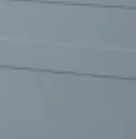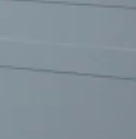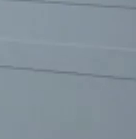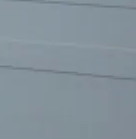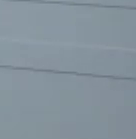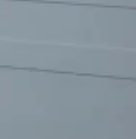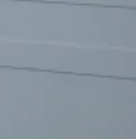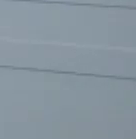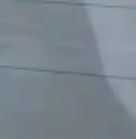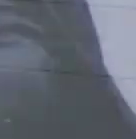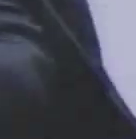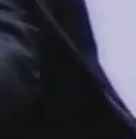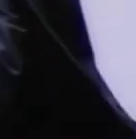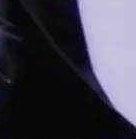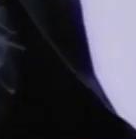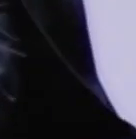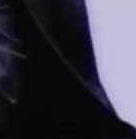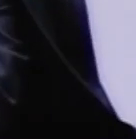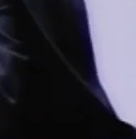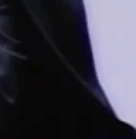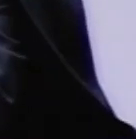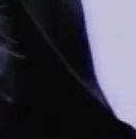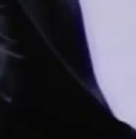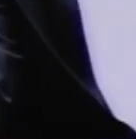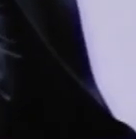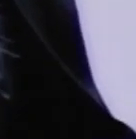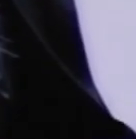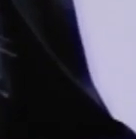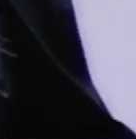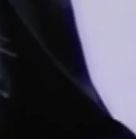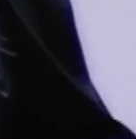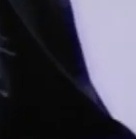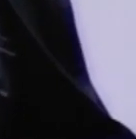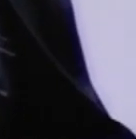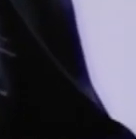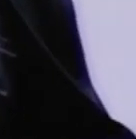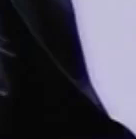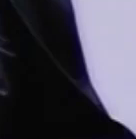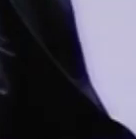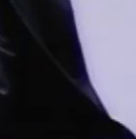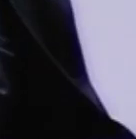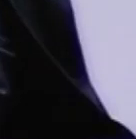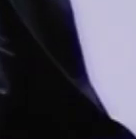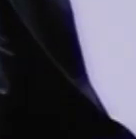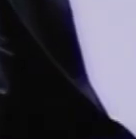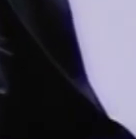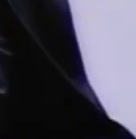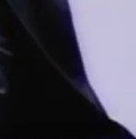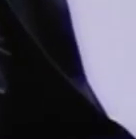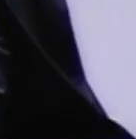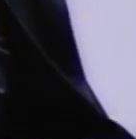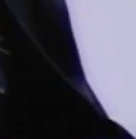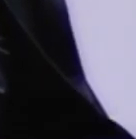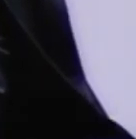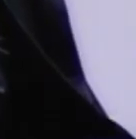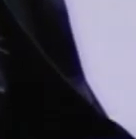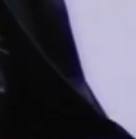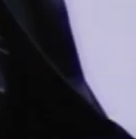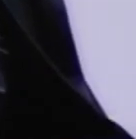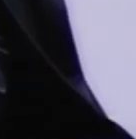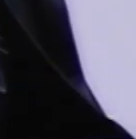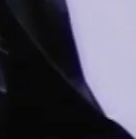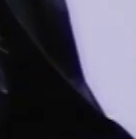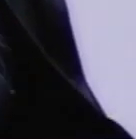Ele é sabido que ele é um grande defensor do aborto. Vamos voltar, então, sessão. O ministro Marco Aurélio já tomou posição e vai